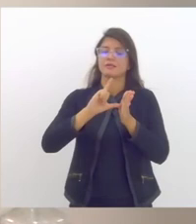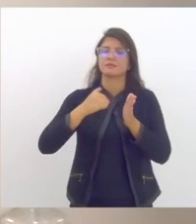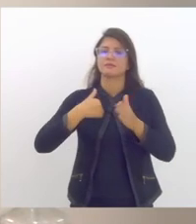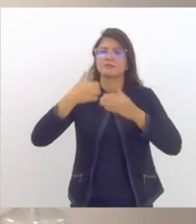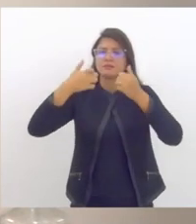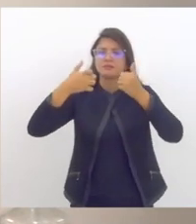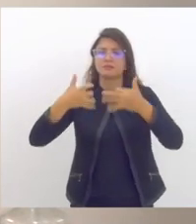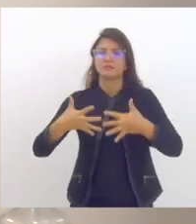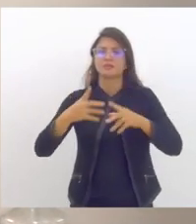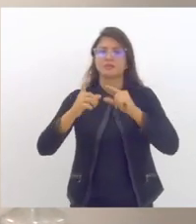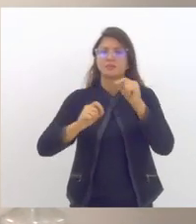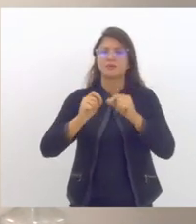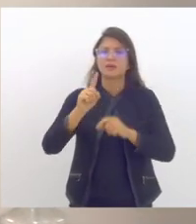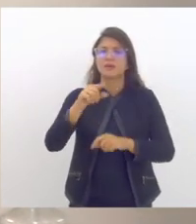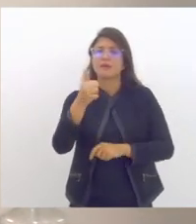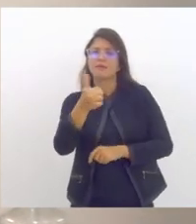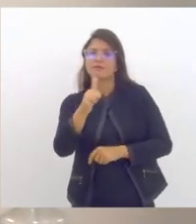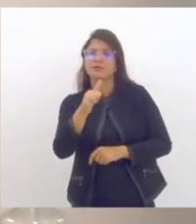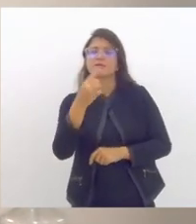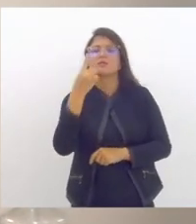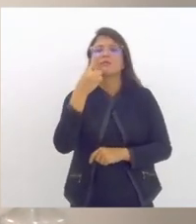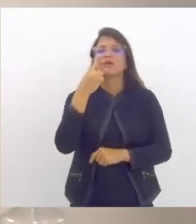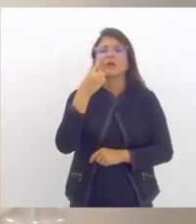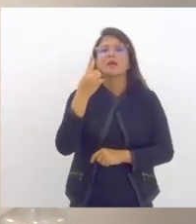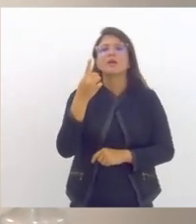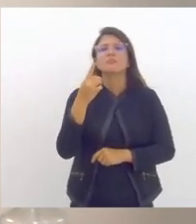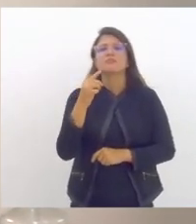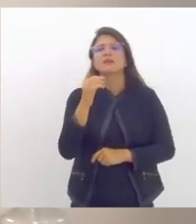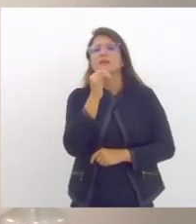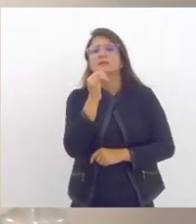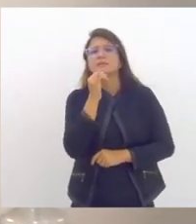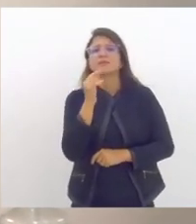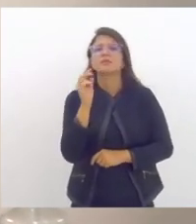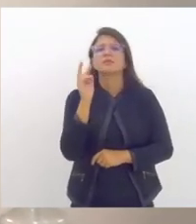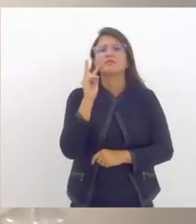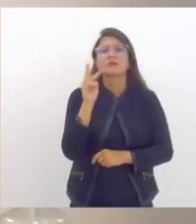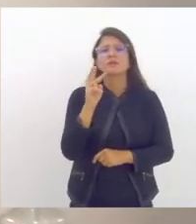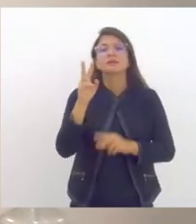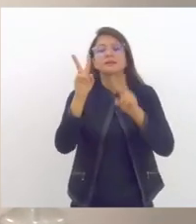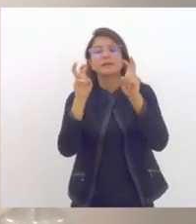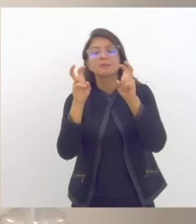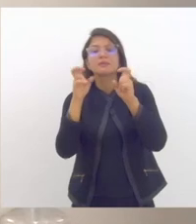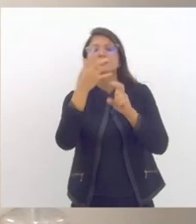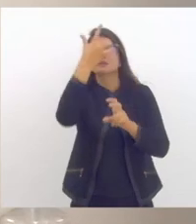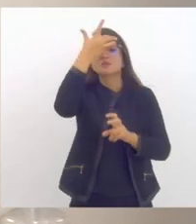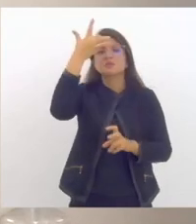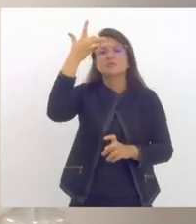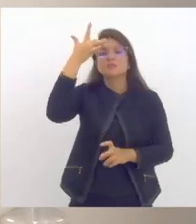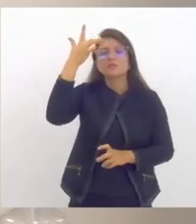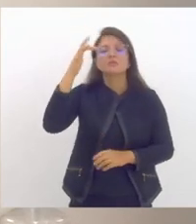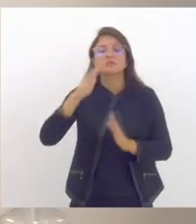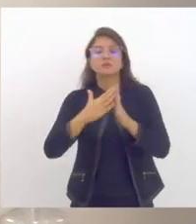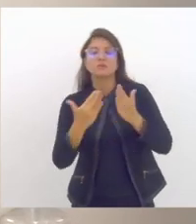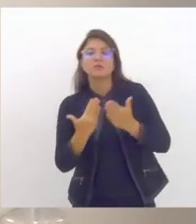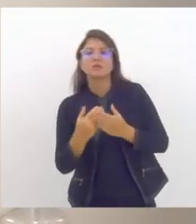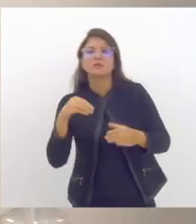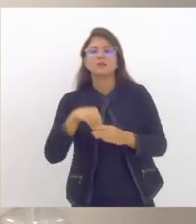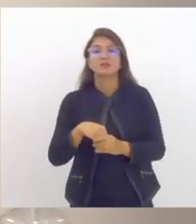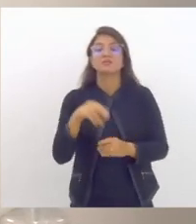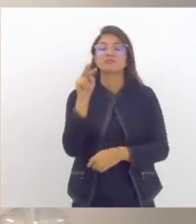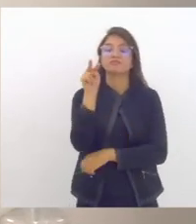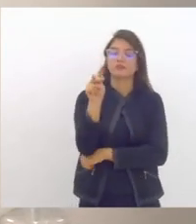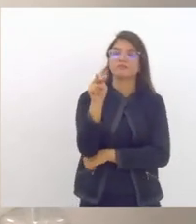com a avaliação de que a gente não pode olhar para o tema da saúde mental nas escolas pensando